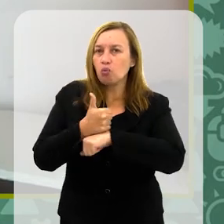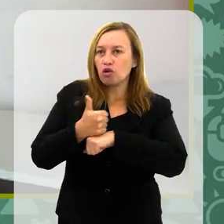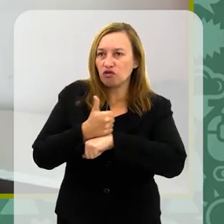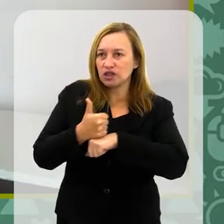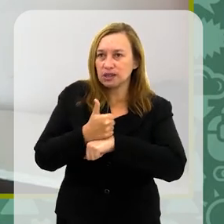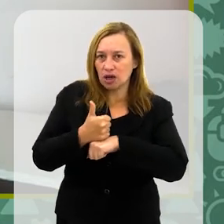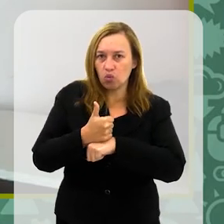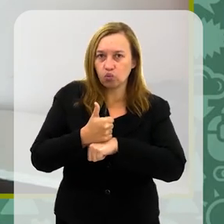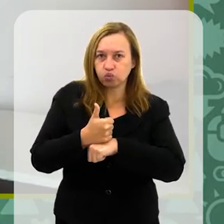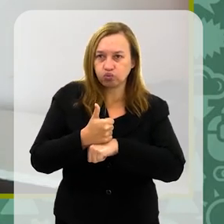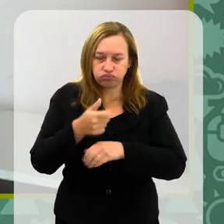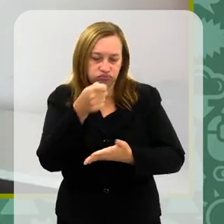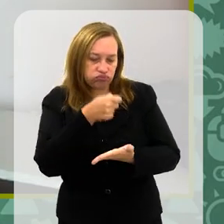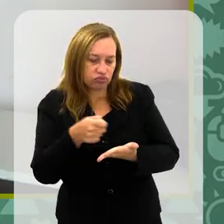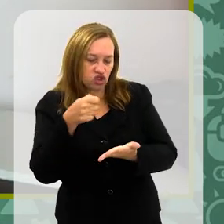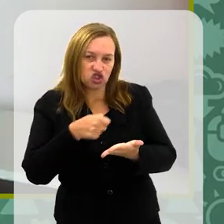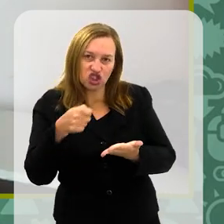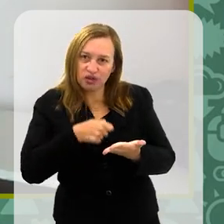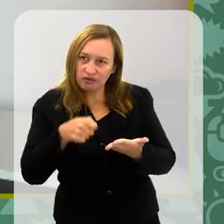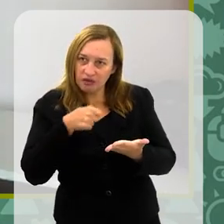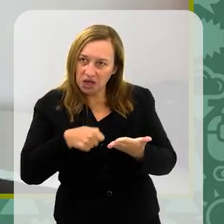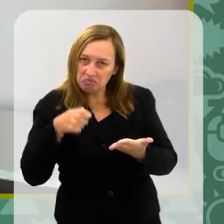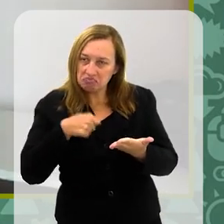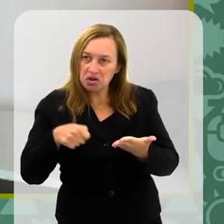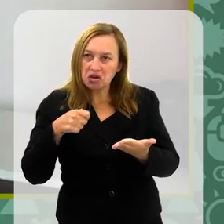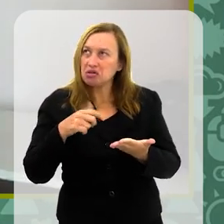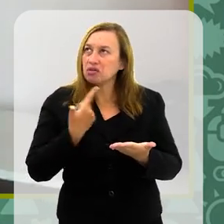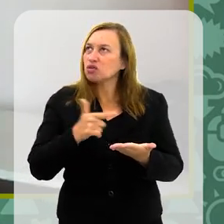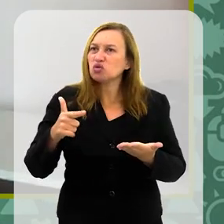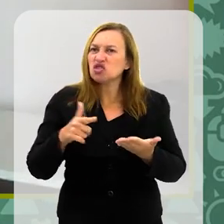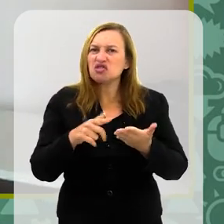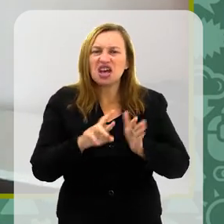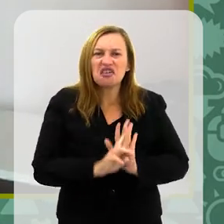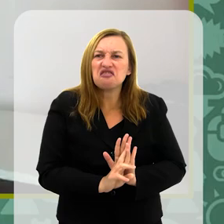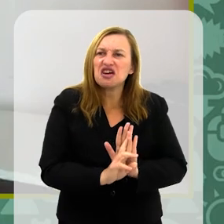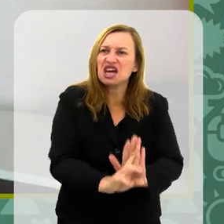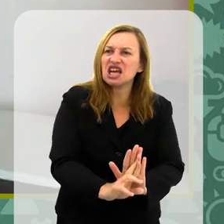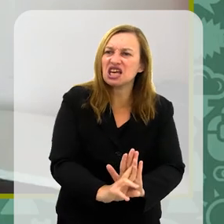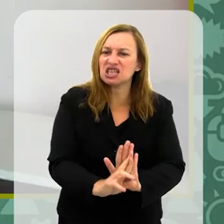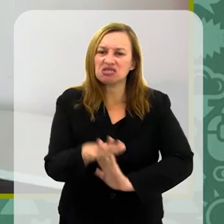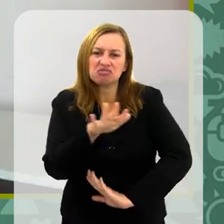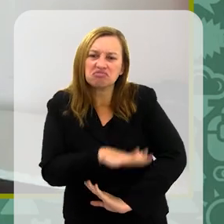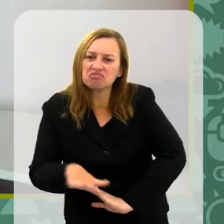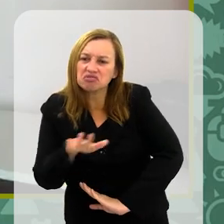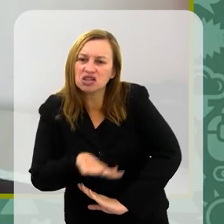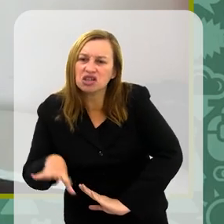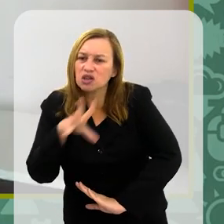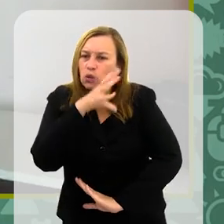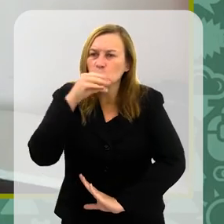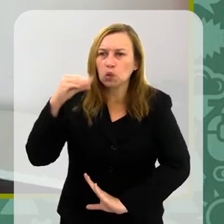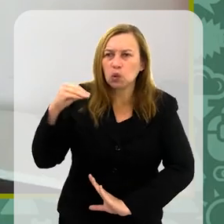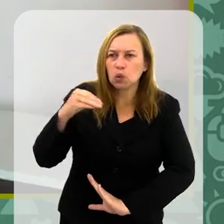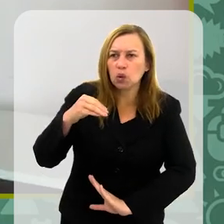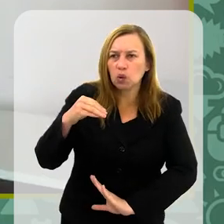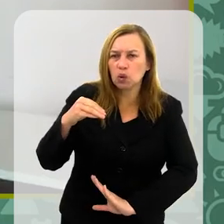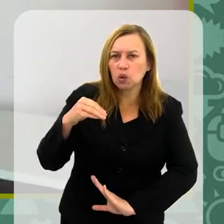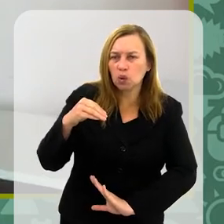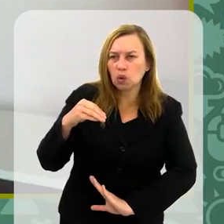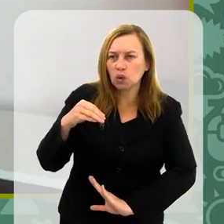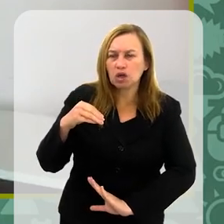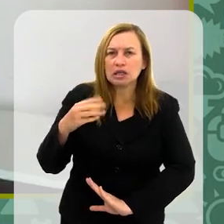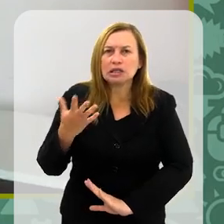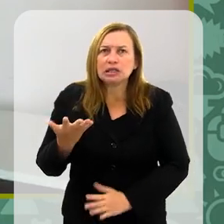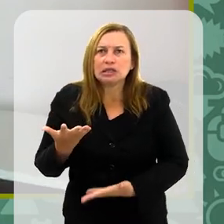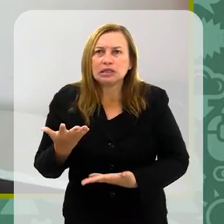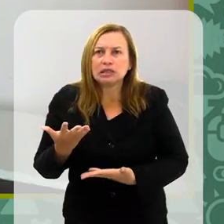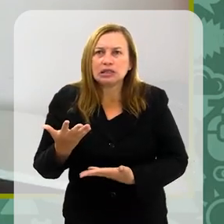profissão. Eu não tive referências na minha infância, na minha adolescência, nos meus primeiros anos de